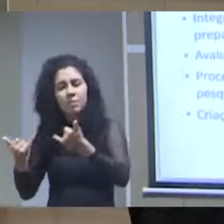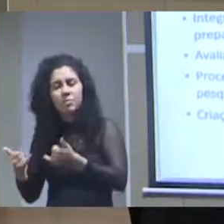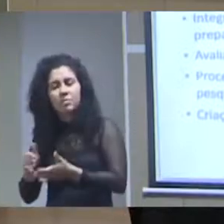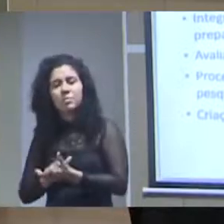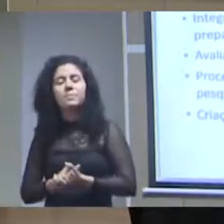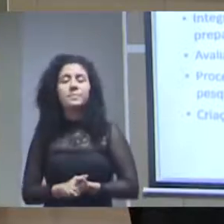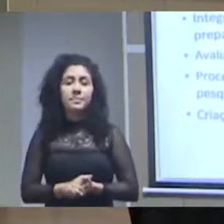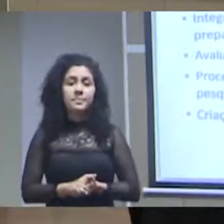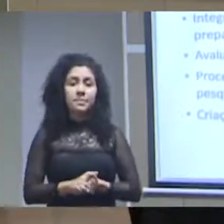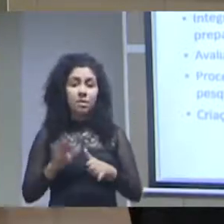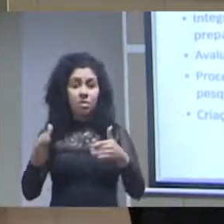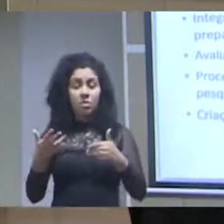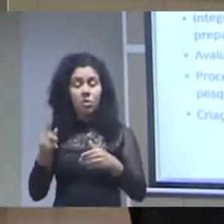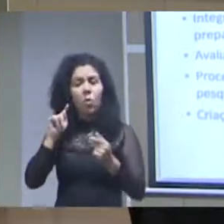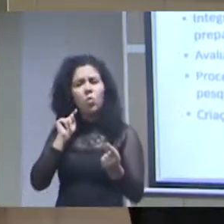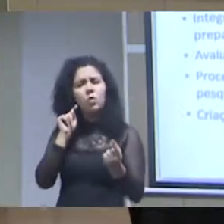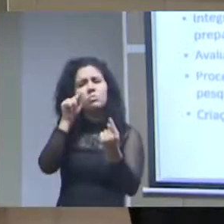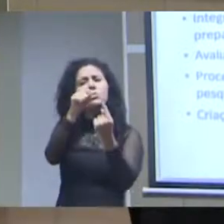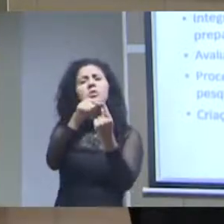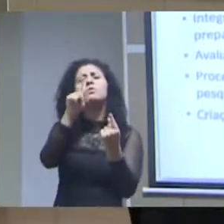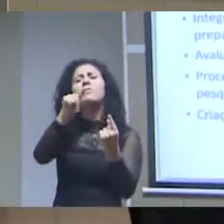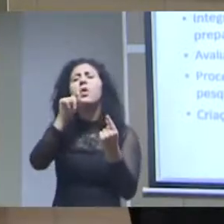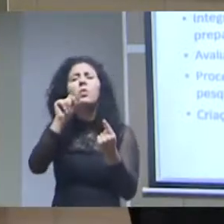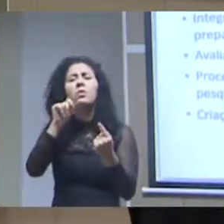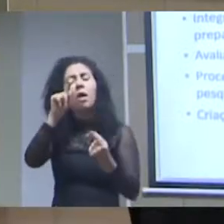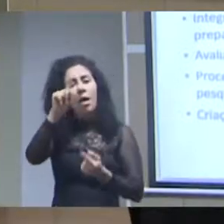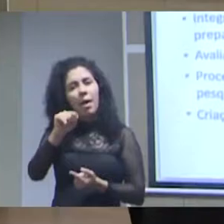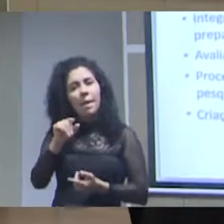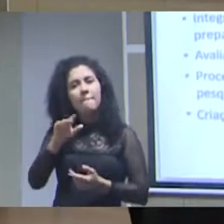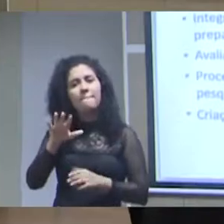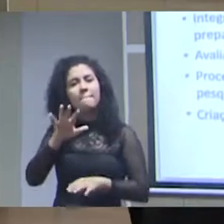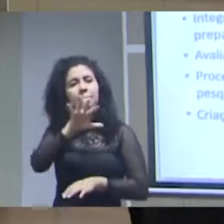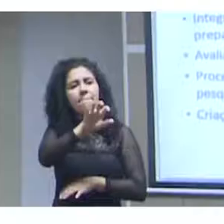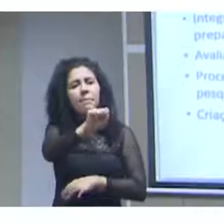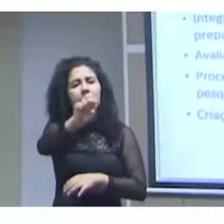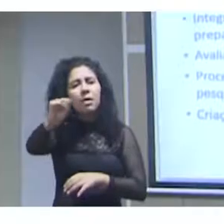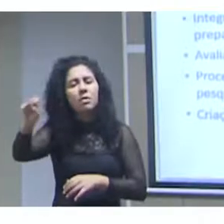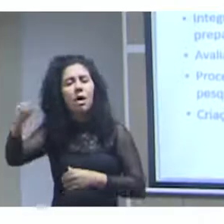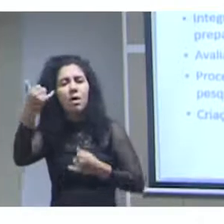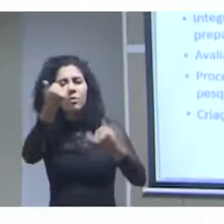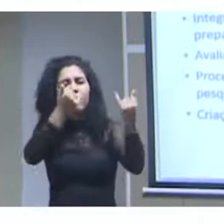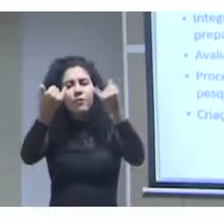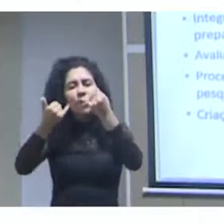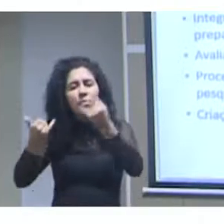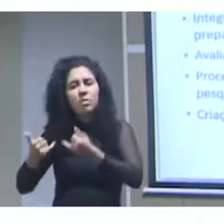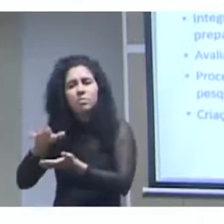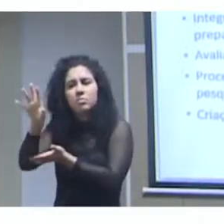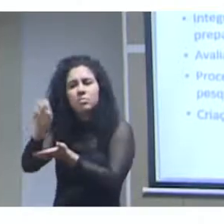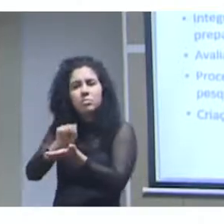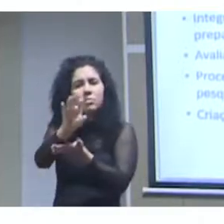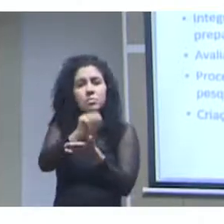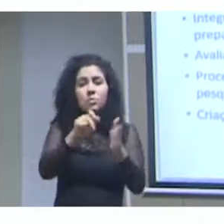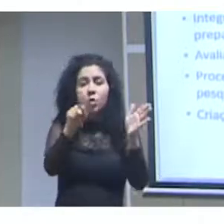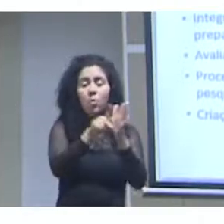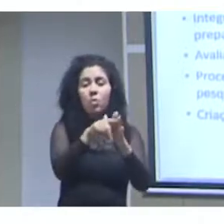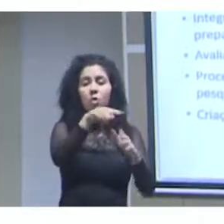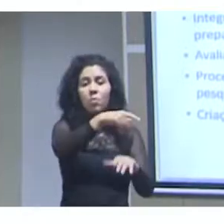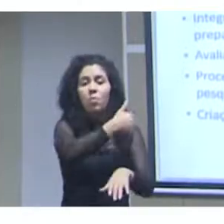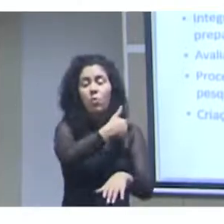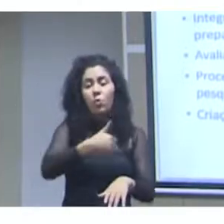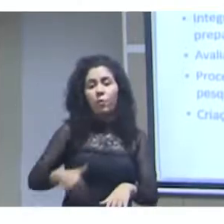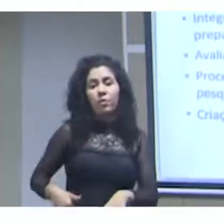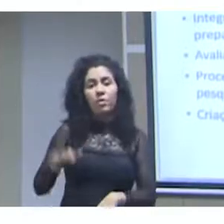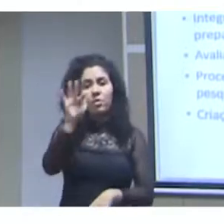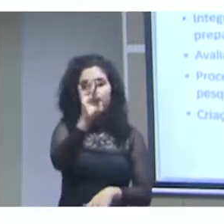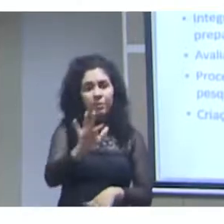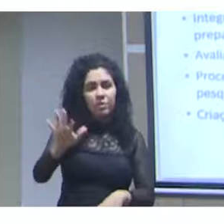obter ou seja coletar principalmente registros administrativos disponíveis no governo federal e organizar tratar